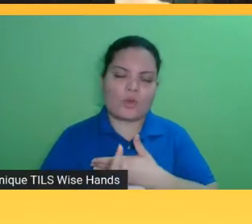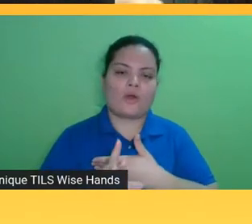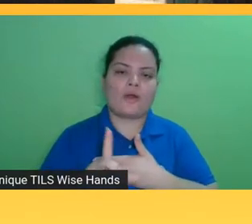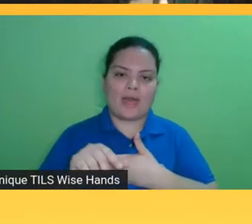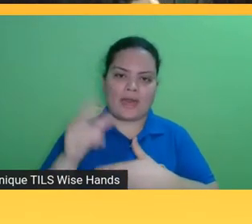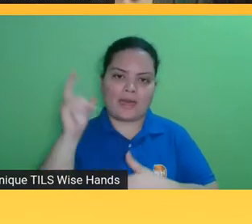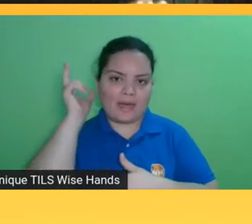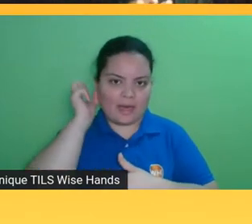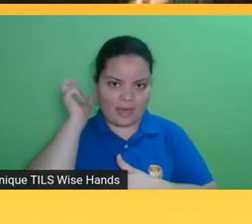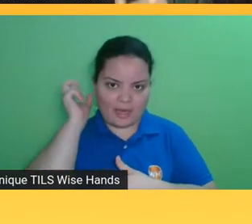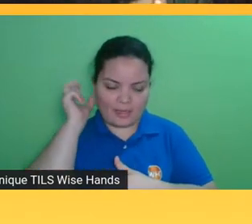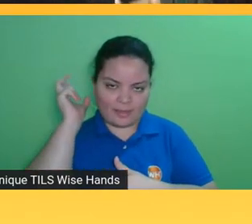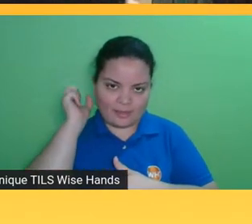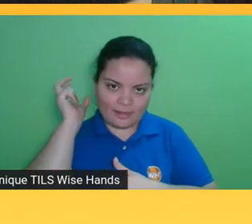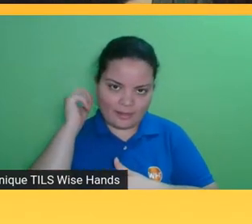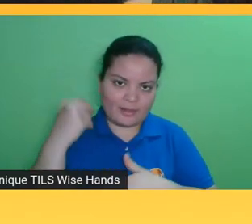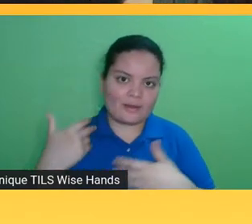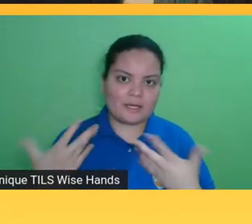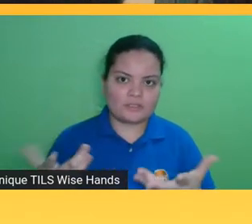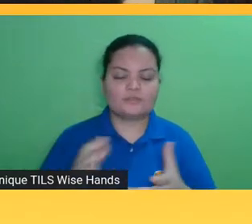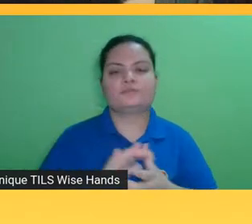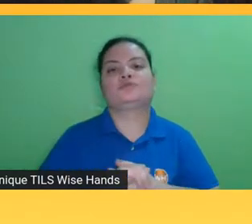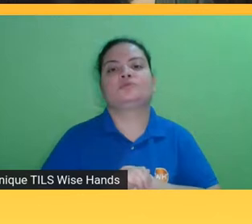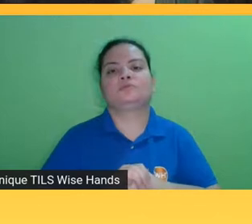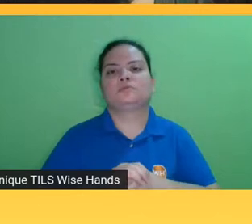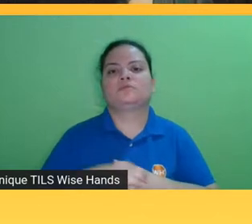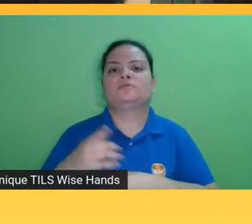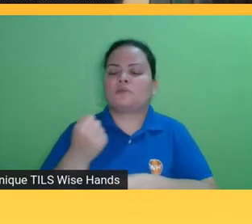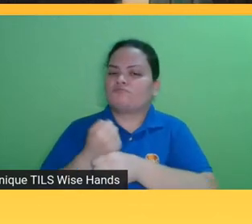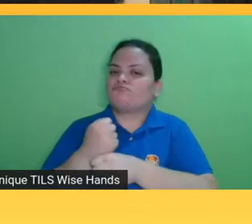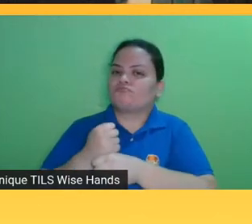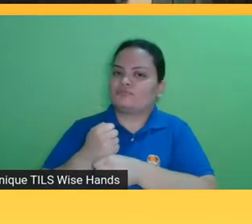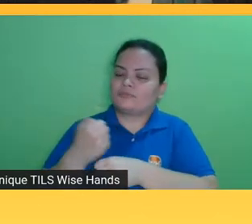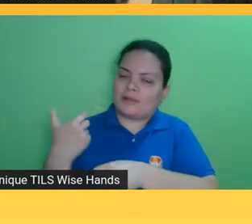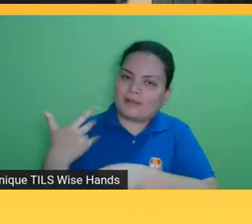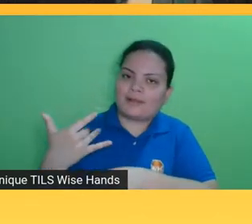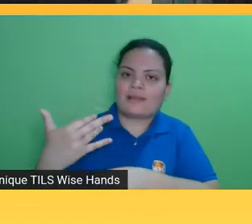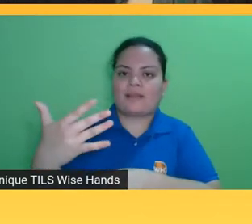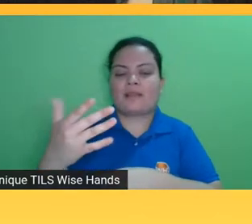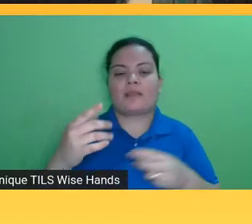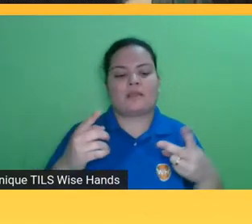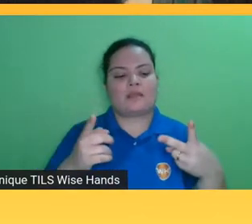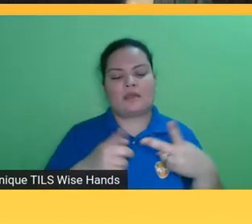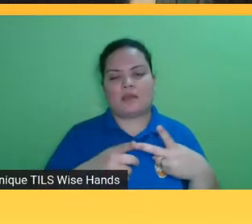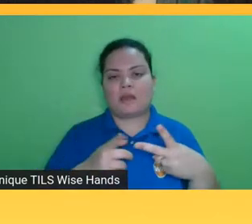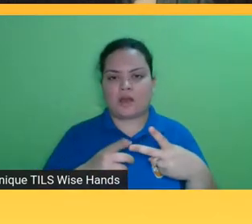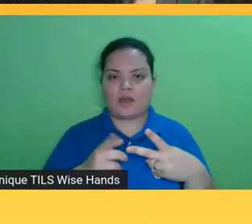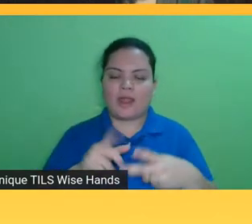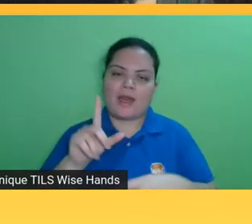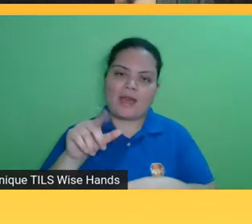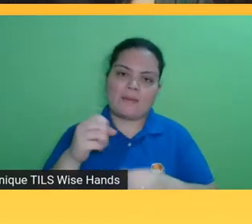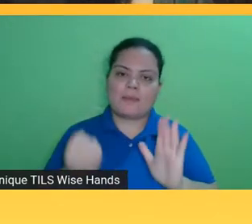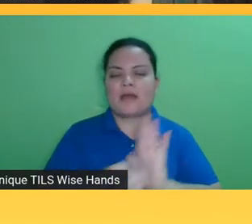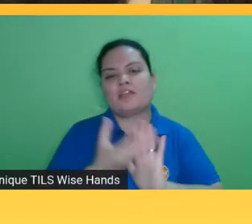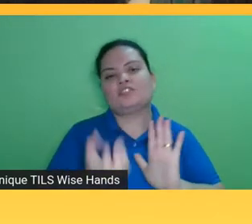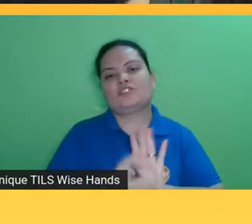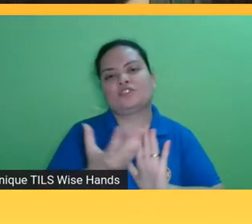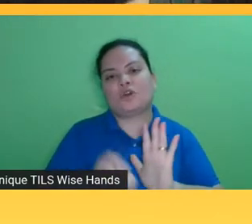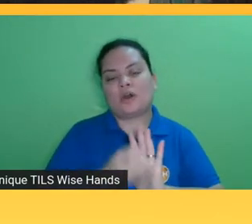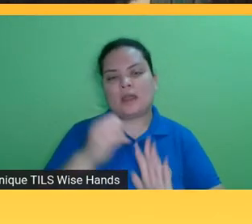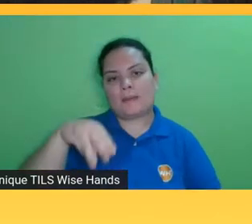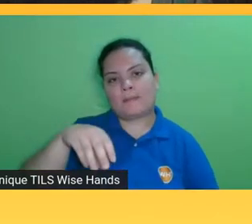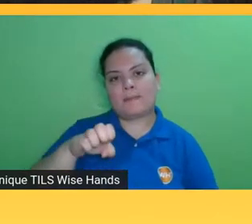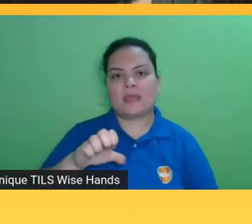primeiro lugar durante bastante tempo e agora está saindo pela editora Melhoramentos então eles entraram em contato com a gente